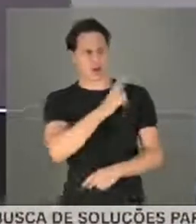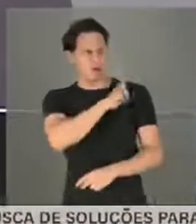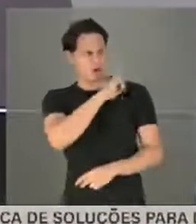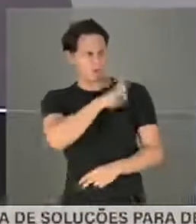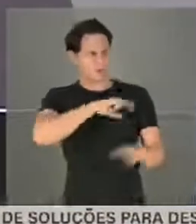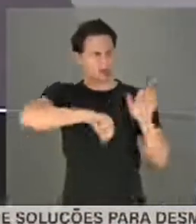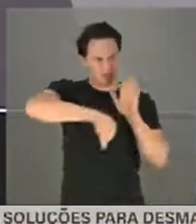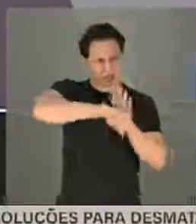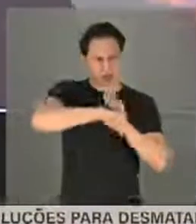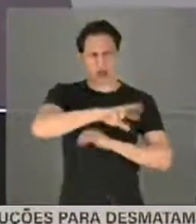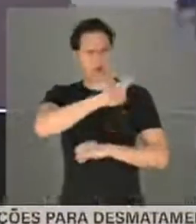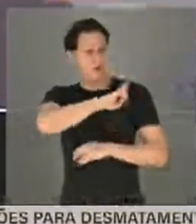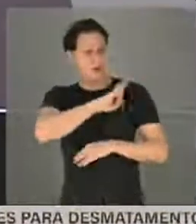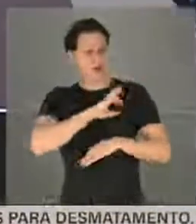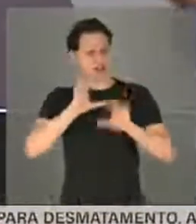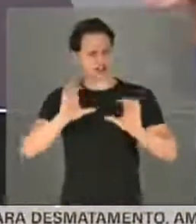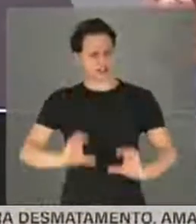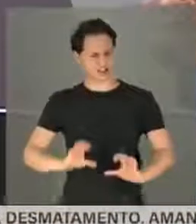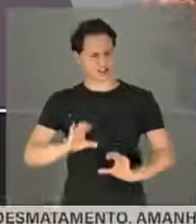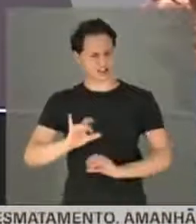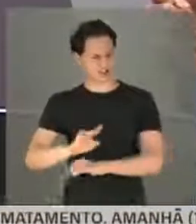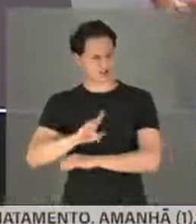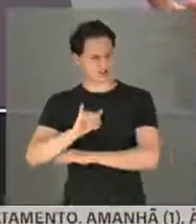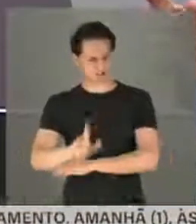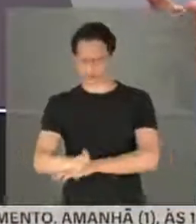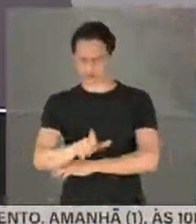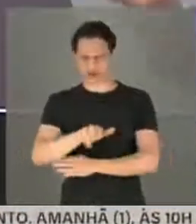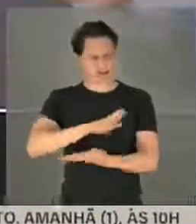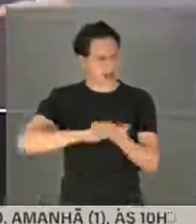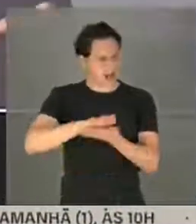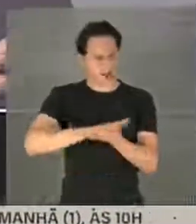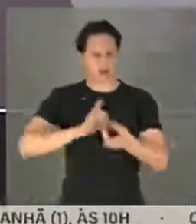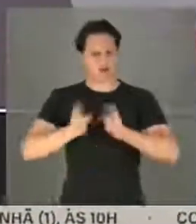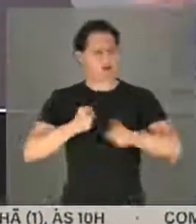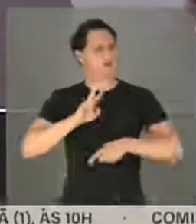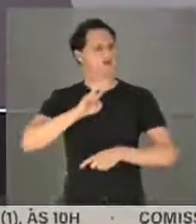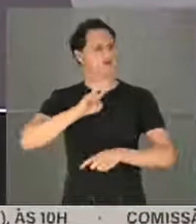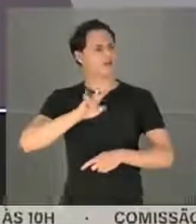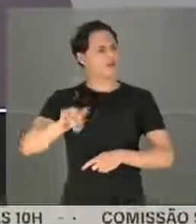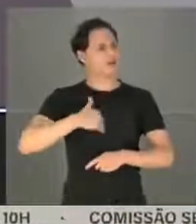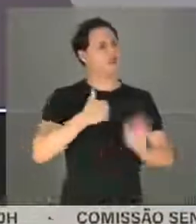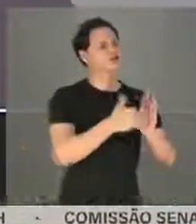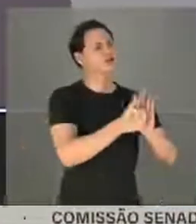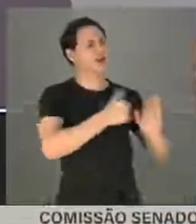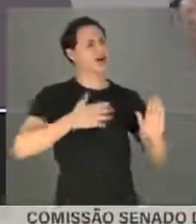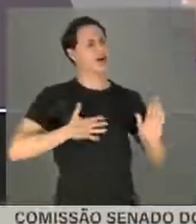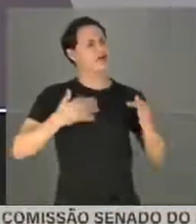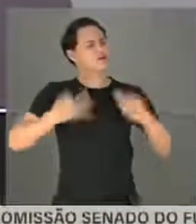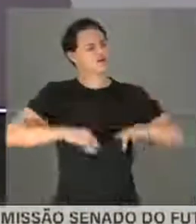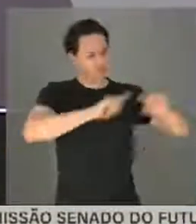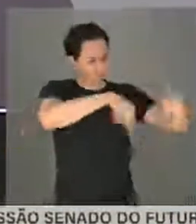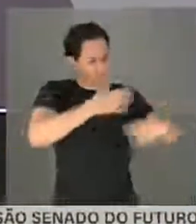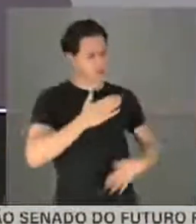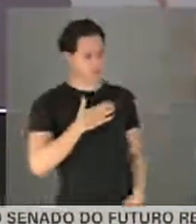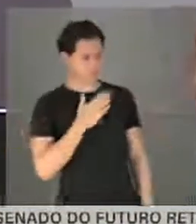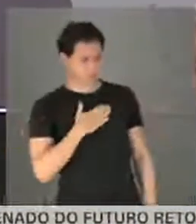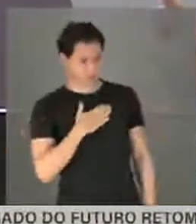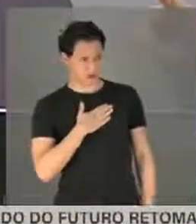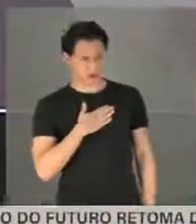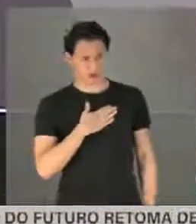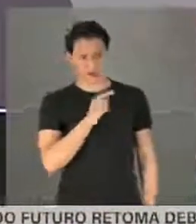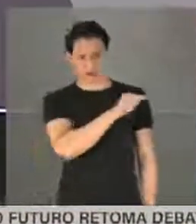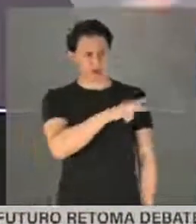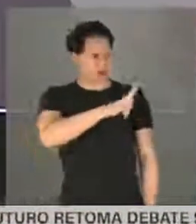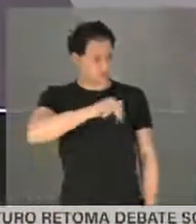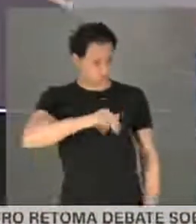vai ser responsabilidade civil, não vai ser nenhuma responsabilidade iniciativa, que vai tirar a dor que o senhor me causa, que o senhor me ocasionou, o senhor